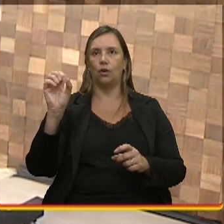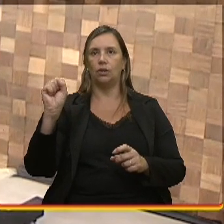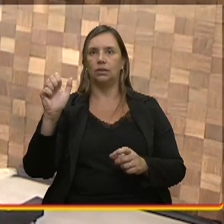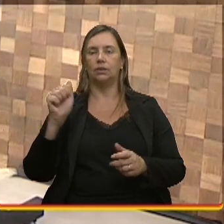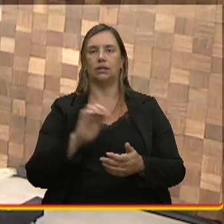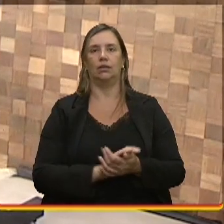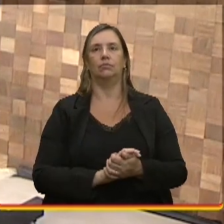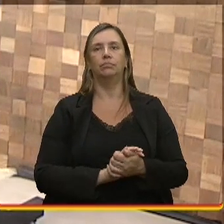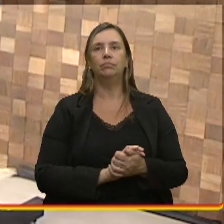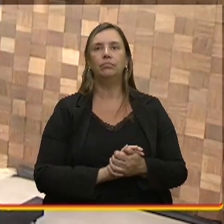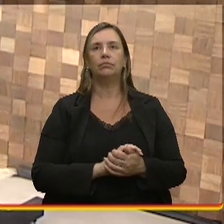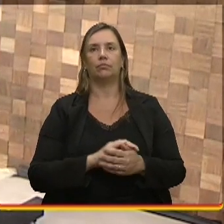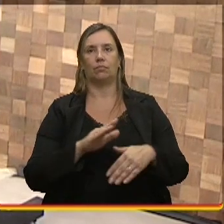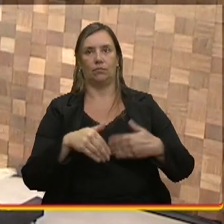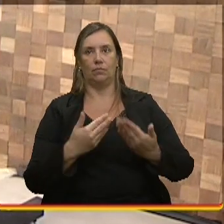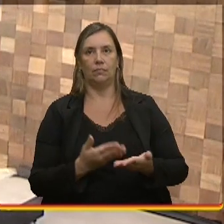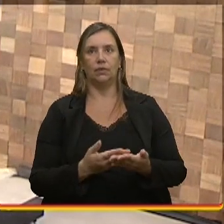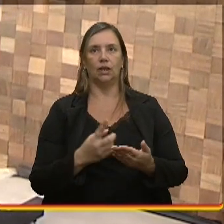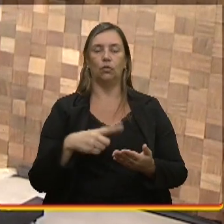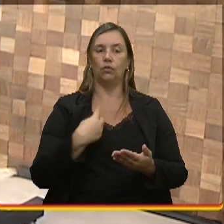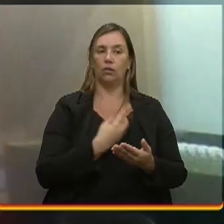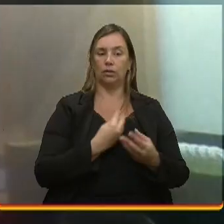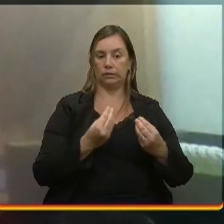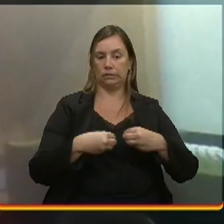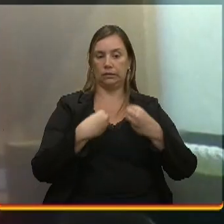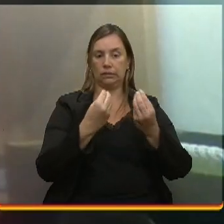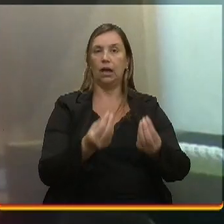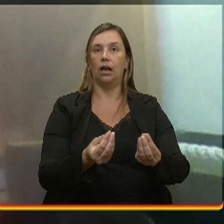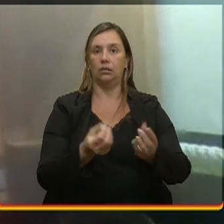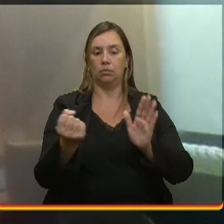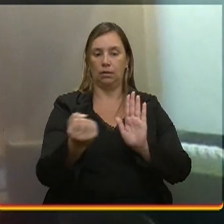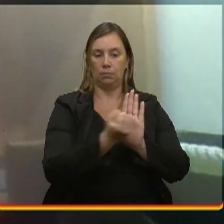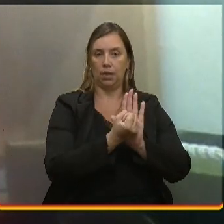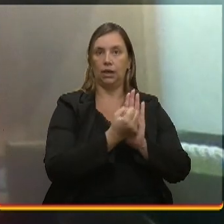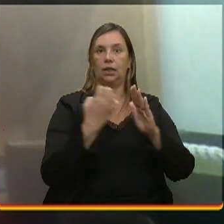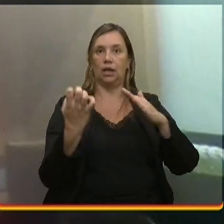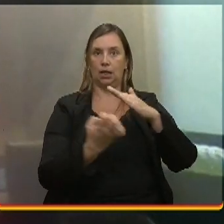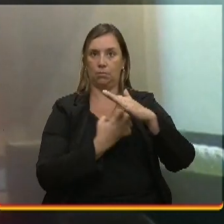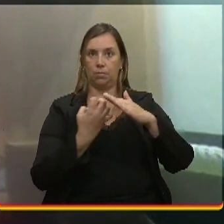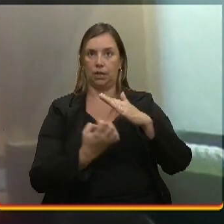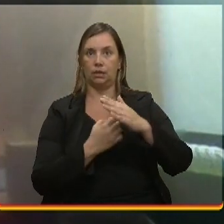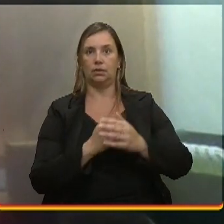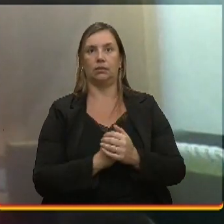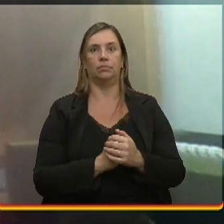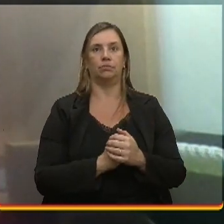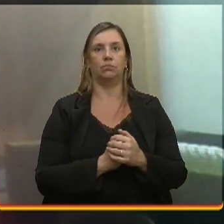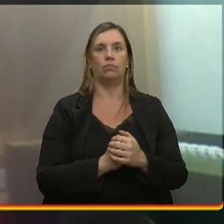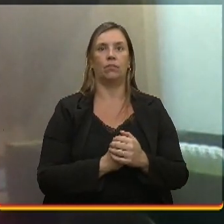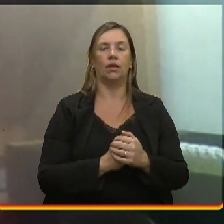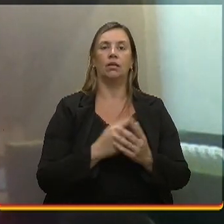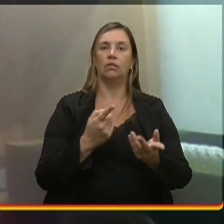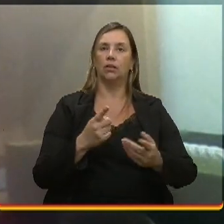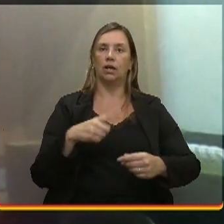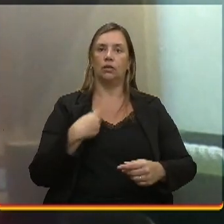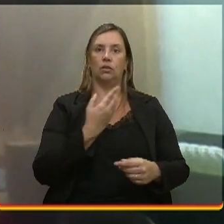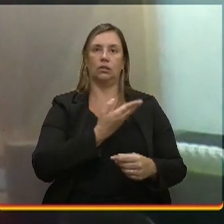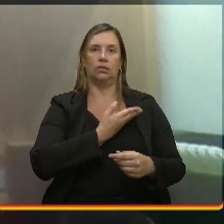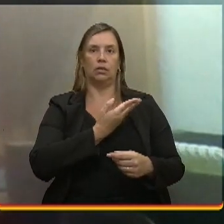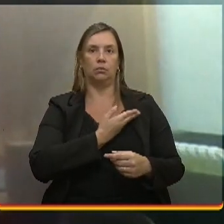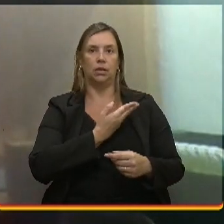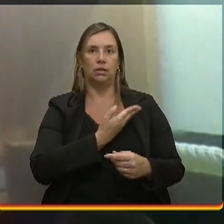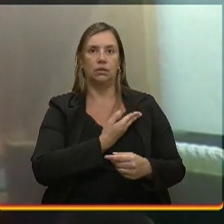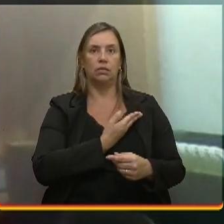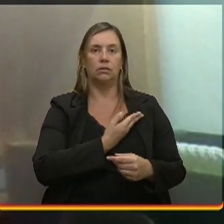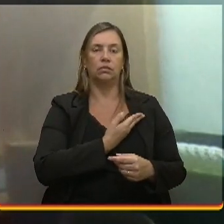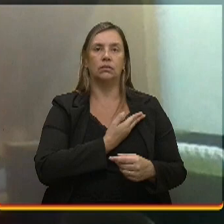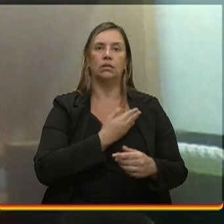rosa é uma chancela que a gente dá para as empresas, como ela está apta a trabalhar com a gente, ela é nossa amiga na realidade, né,